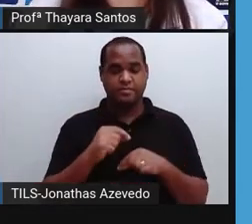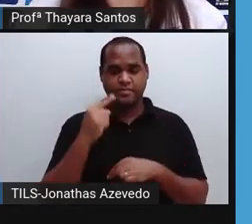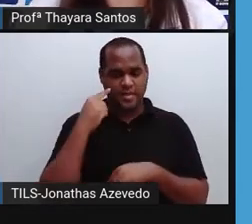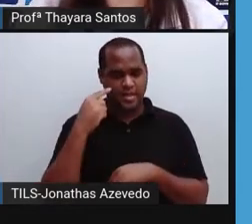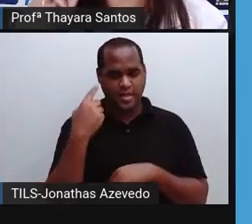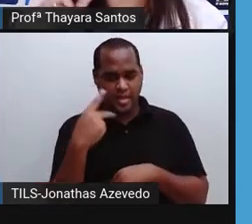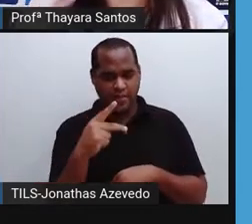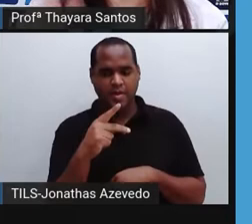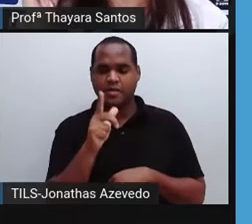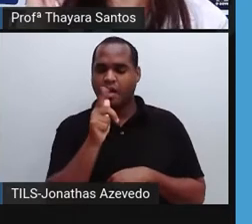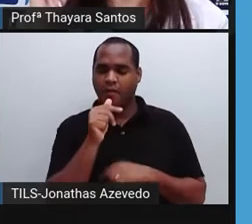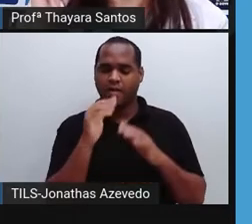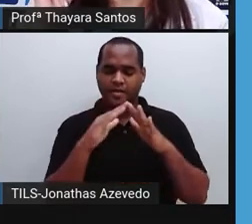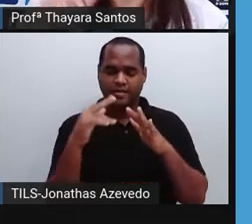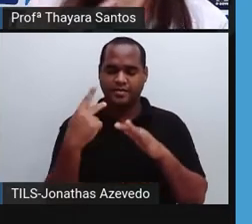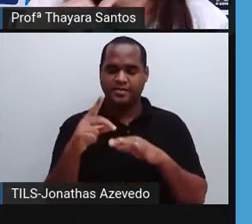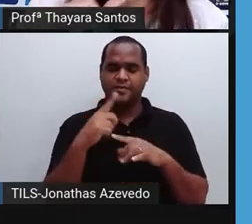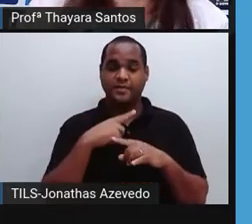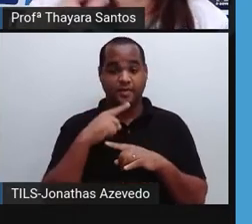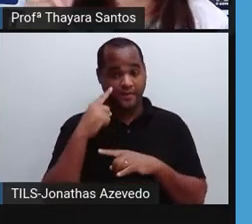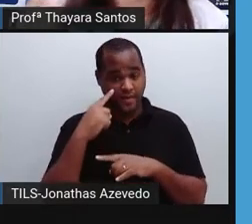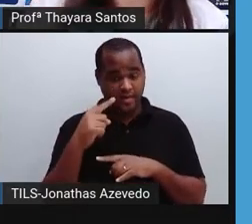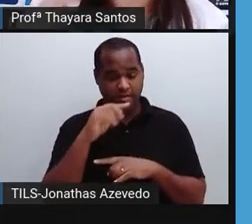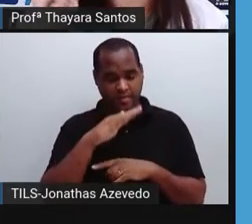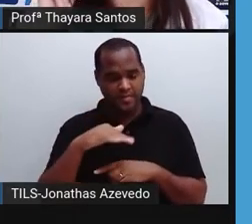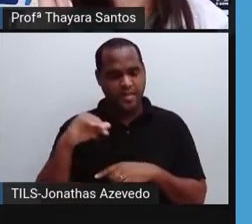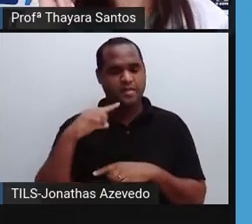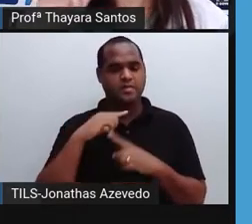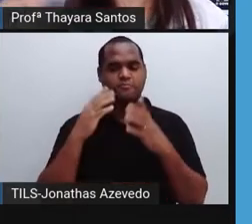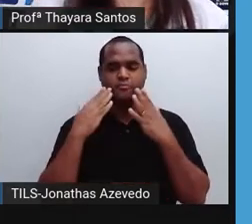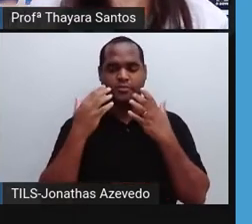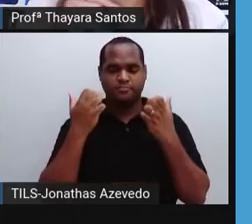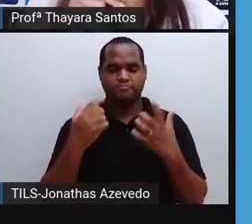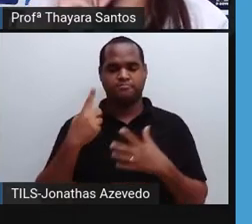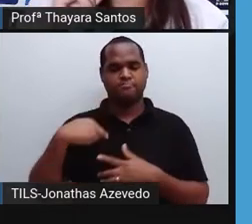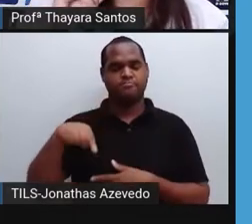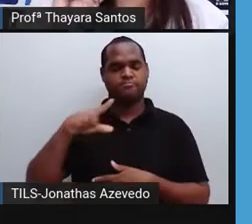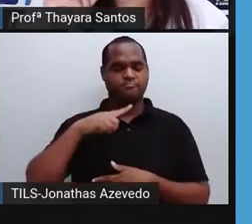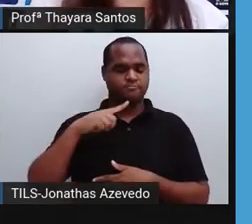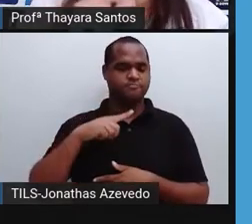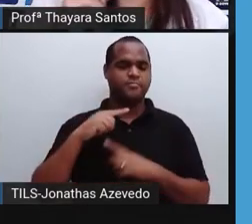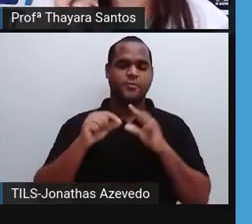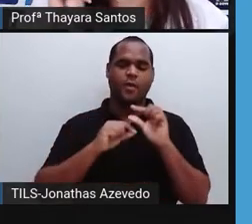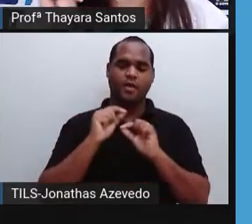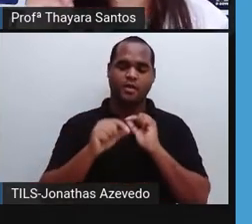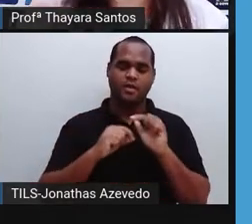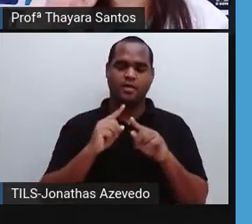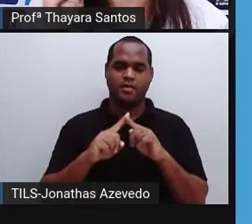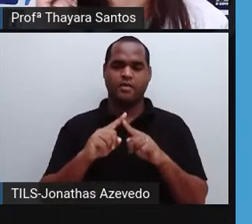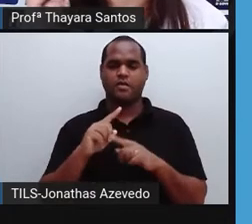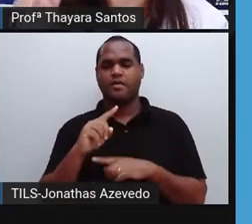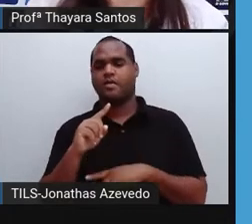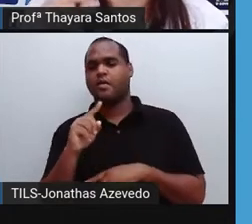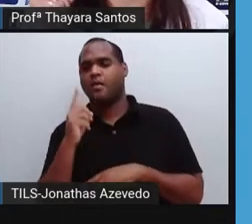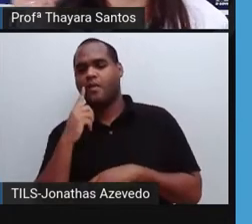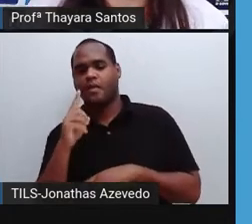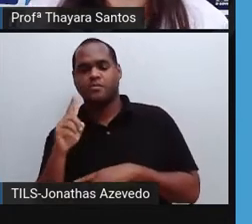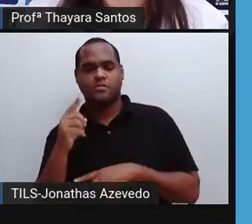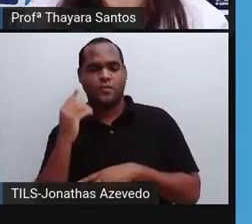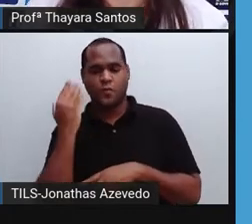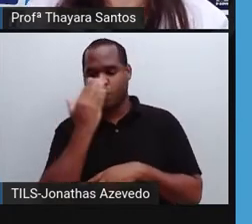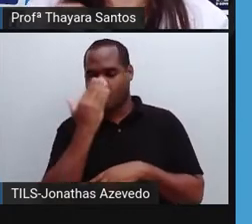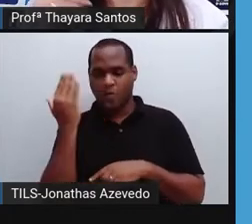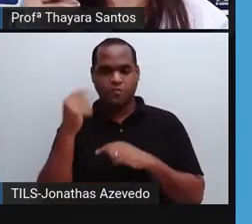casa de vocês, vocês vão ver que a embasa mostra para a gente. Tudo isso daí é de insípido, insípido, inodoro,